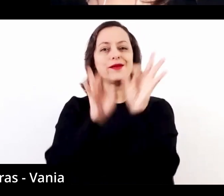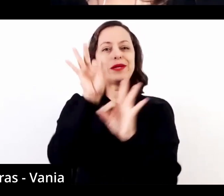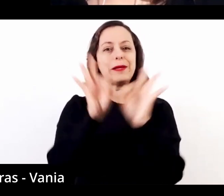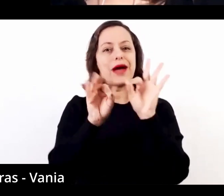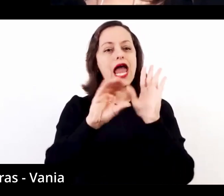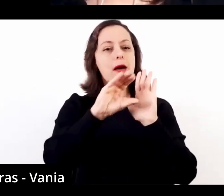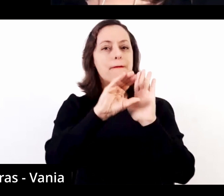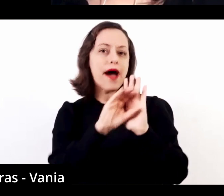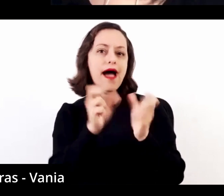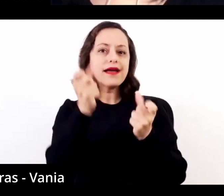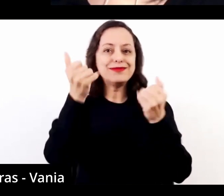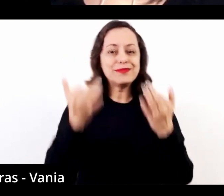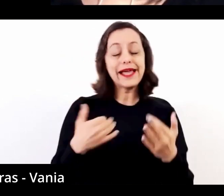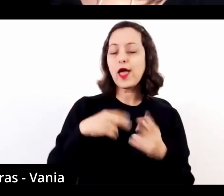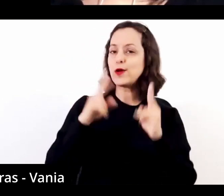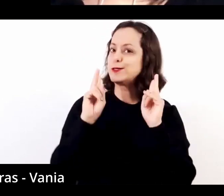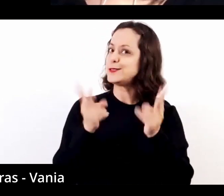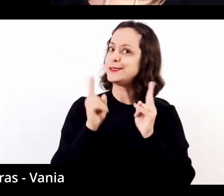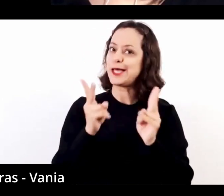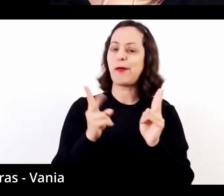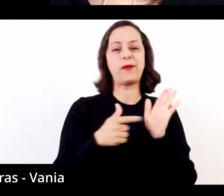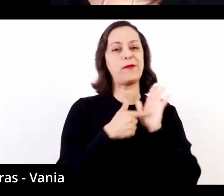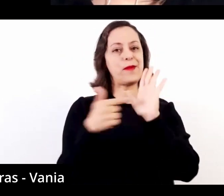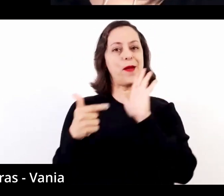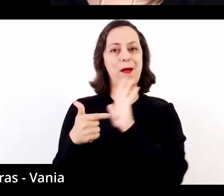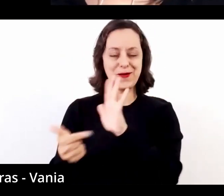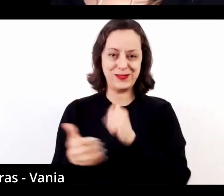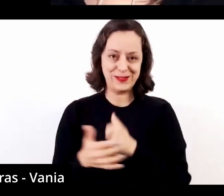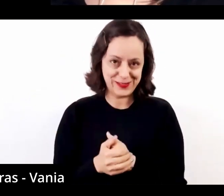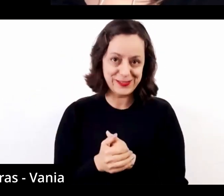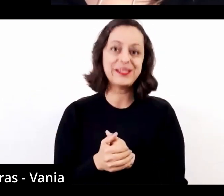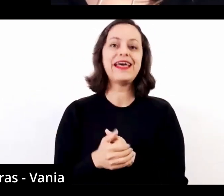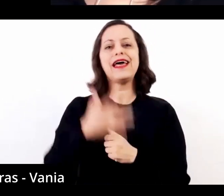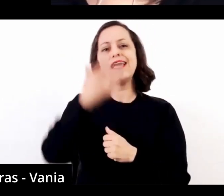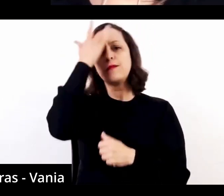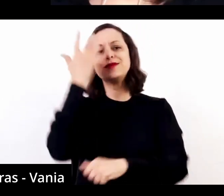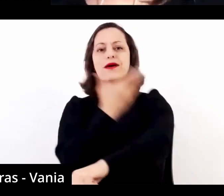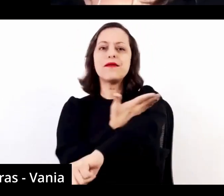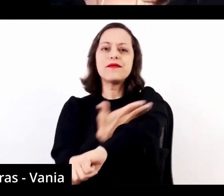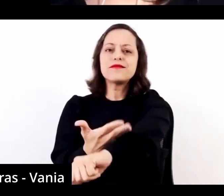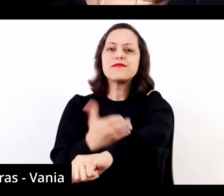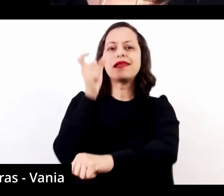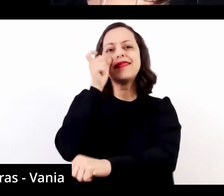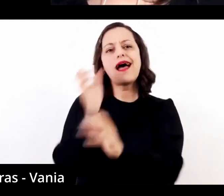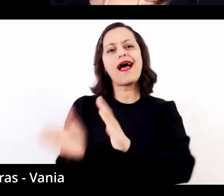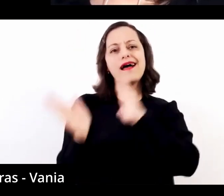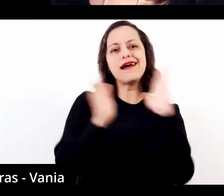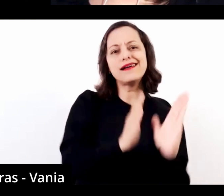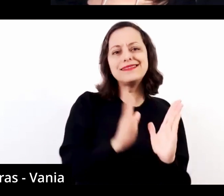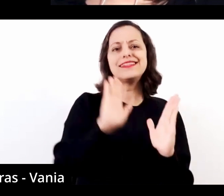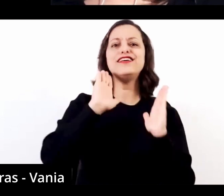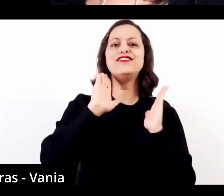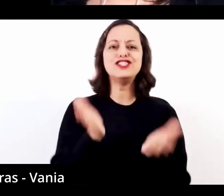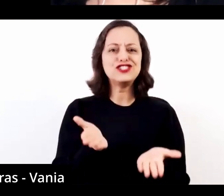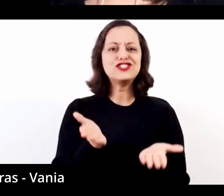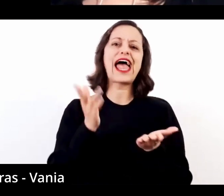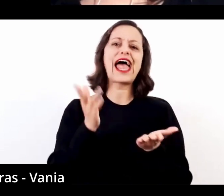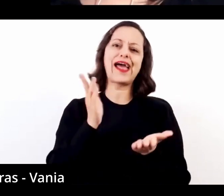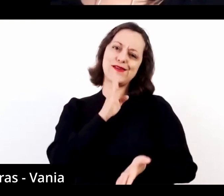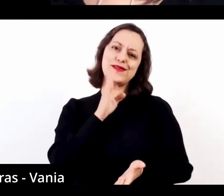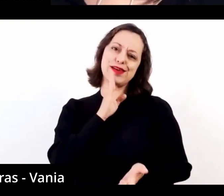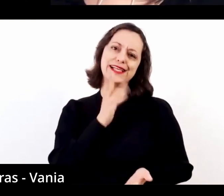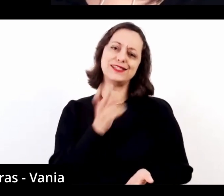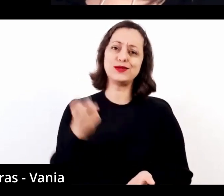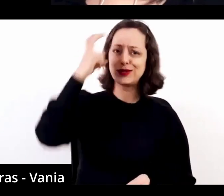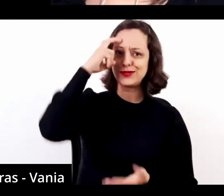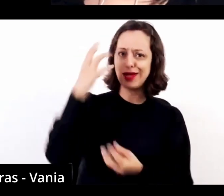preparam para as apresentações. E para quem já está acostumado, para quem já é nosso público há um tempo,